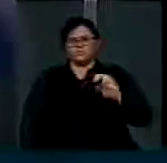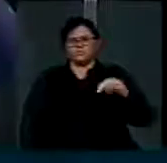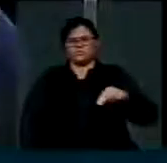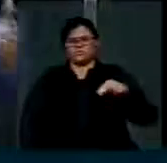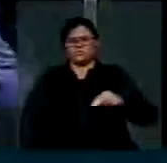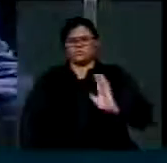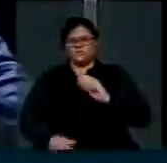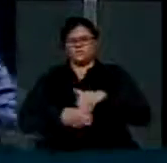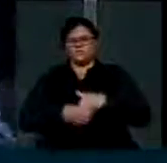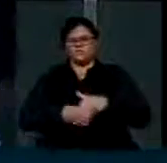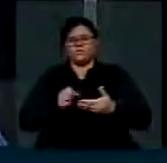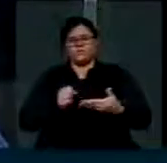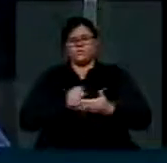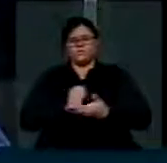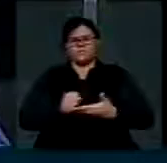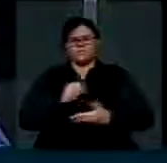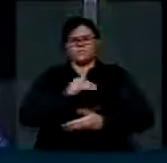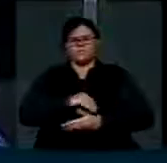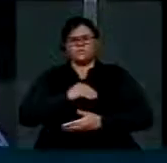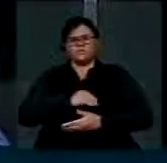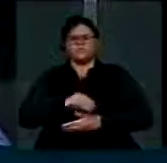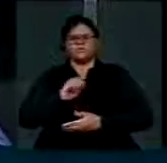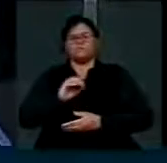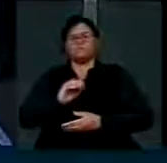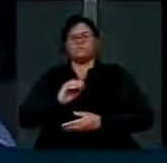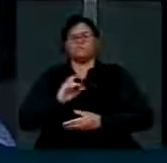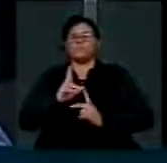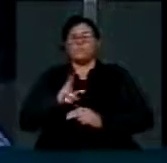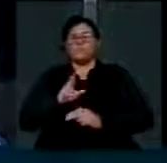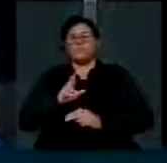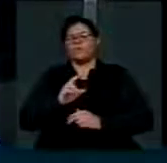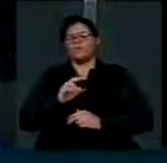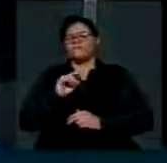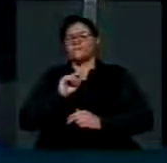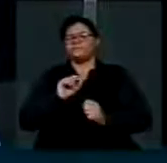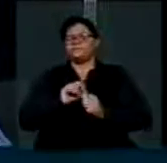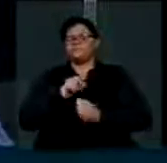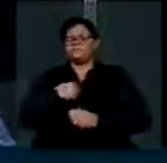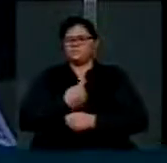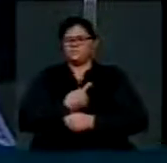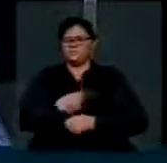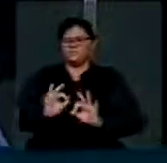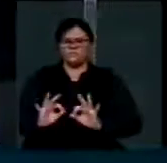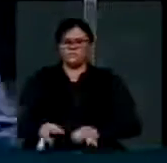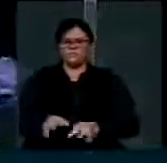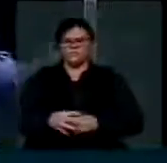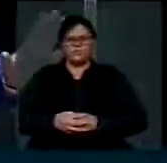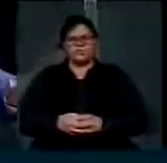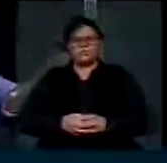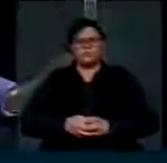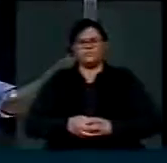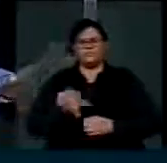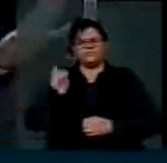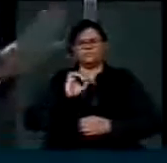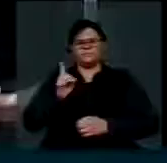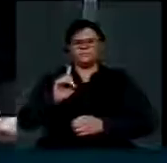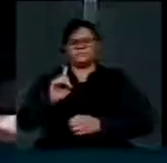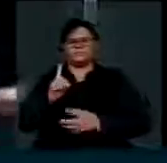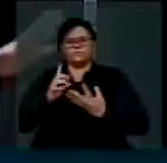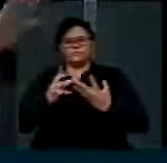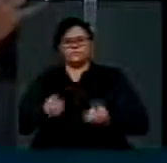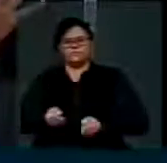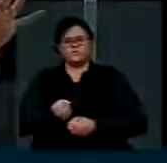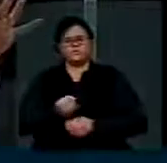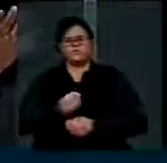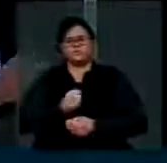votar a questão do PIB salarial dos agentes comunitários de saúde e endemias, como ficou aqui acertado e ajustado. E não vamos aceitar